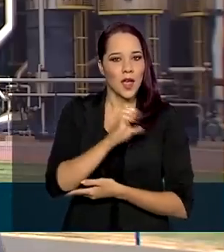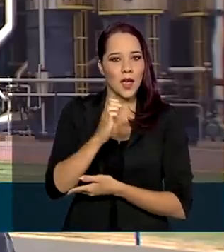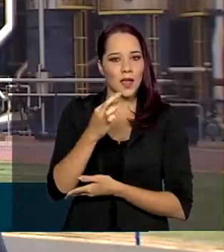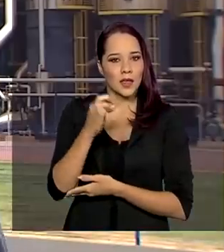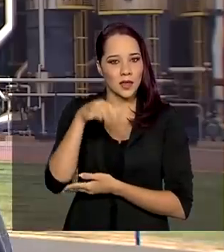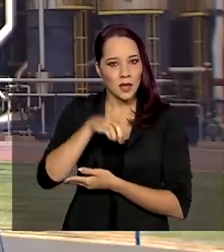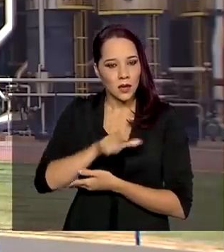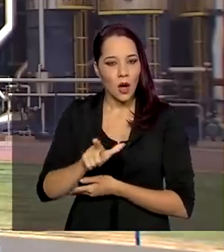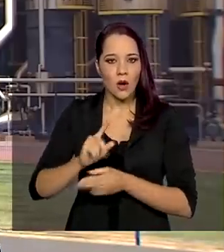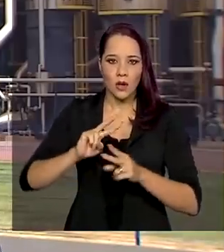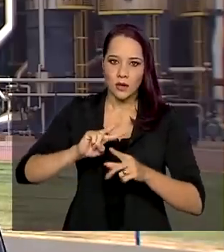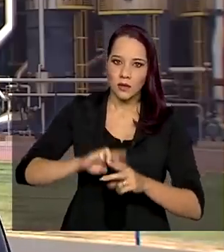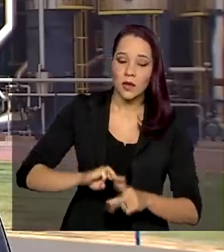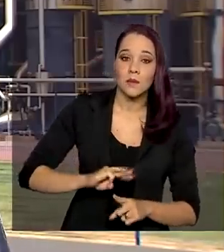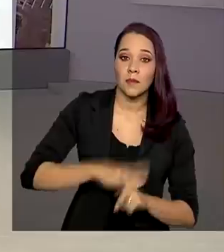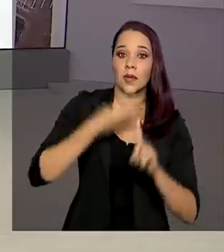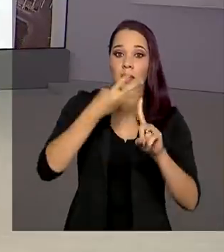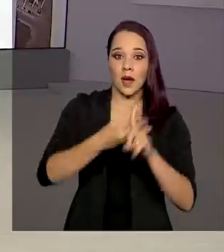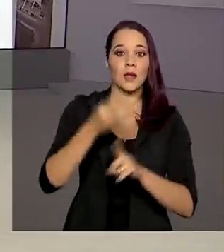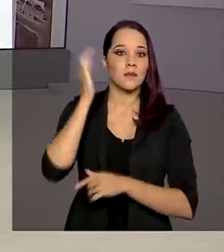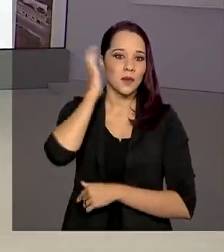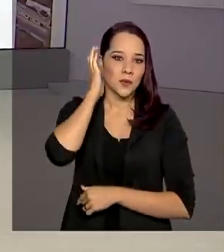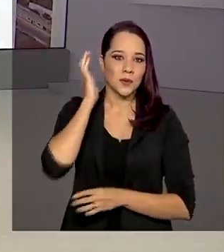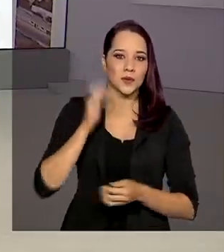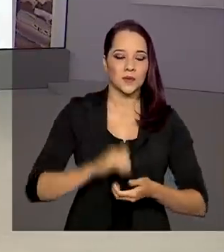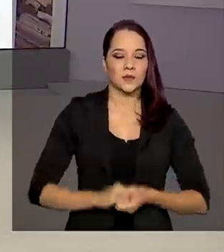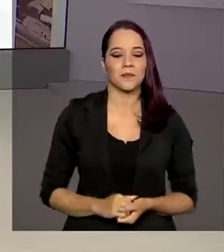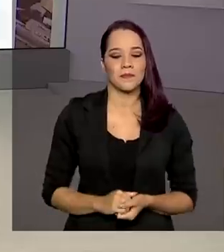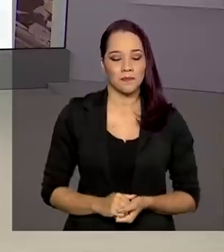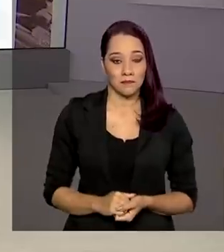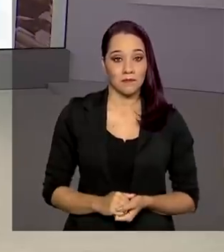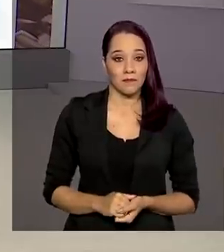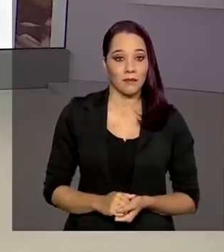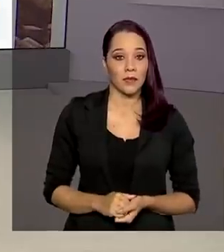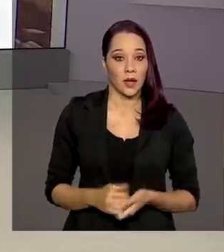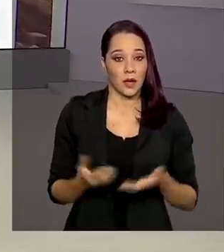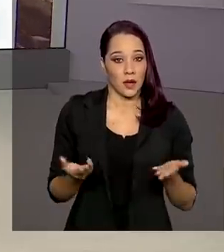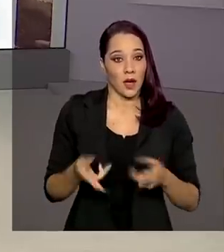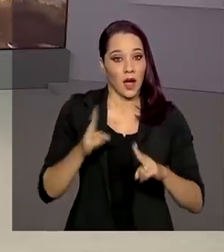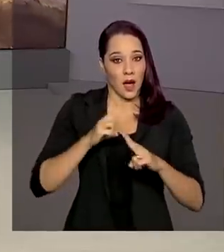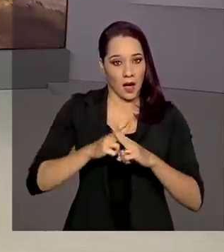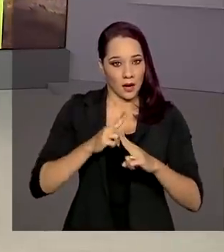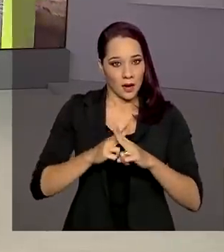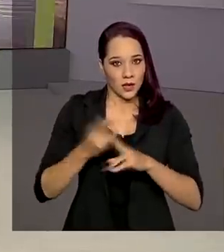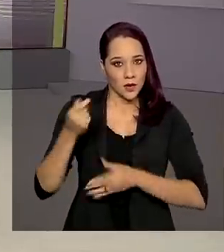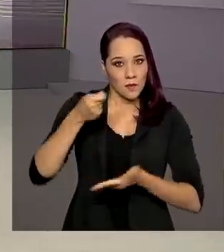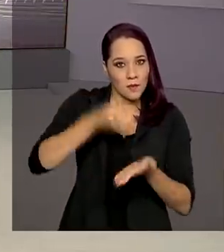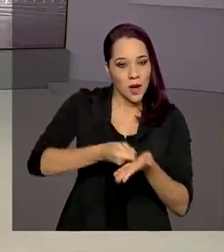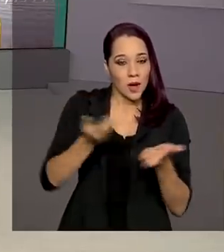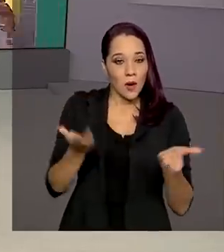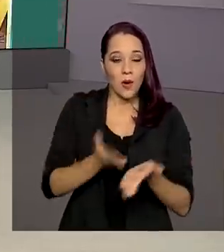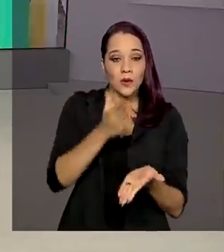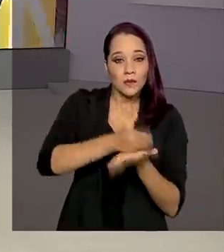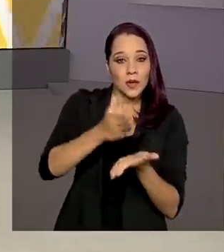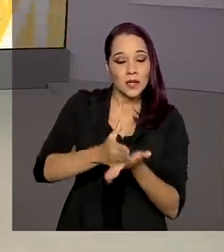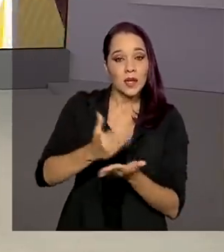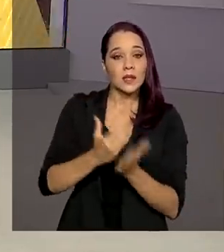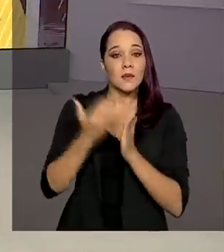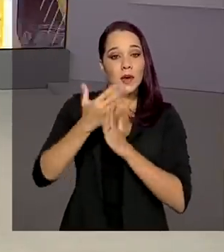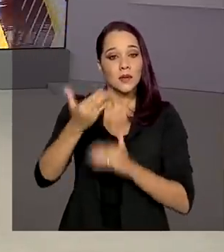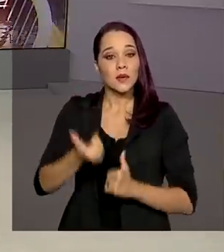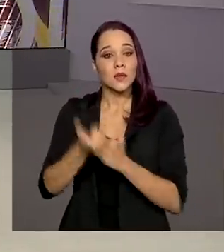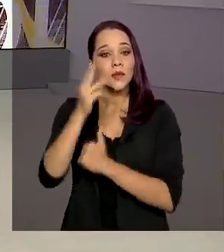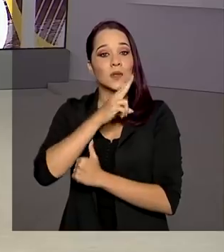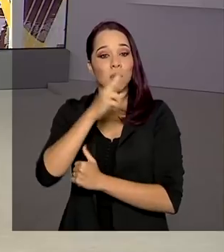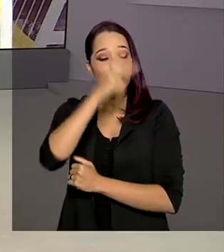triplicar, em especial, no estado do Mato Grosso. A Caixa Econômica paga hoje parcelas extras do auxílio emergencial para